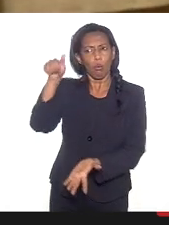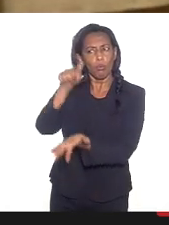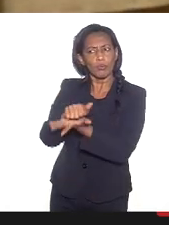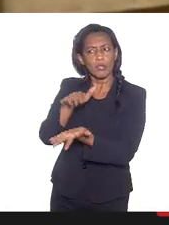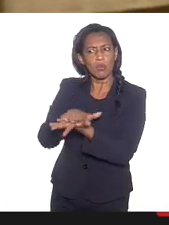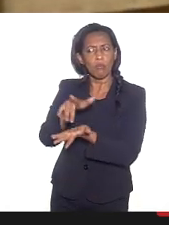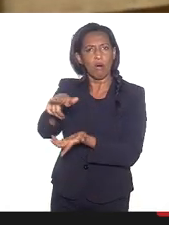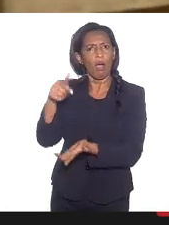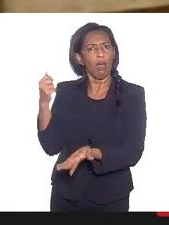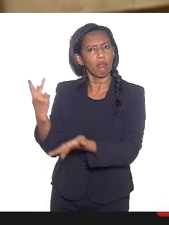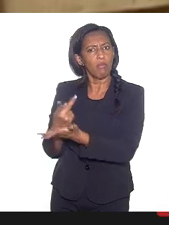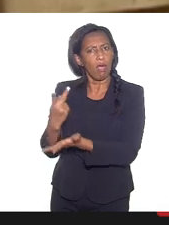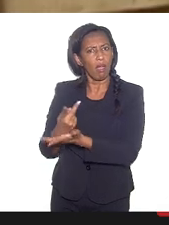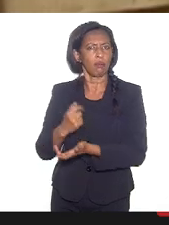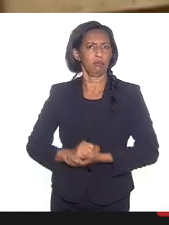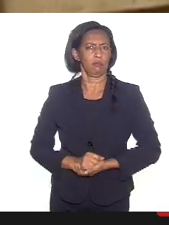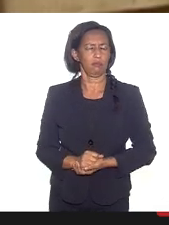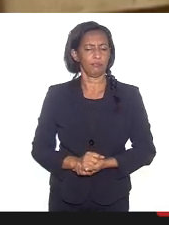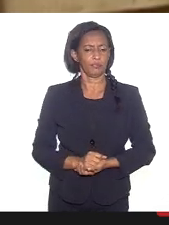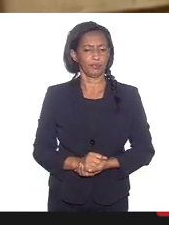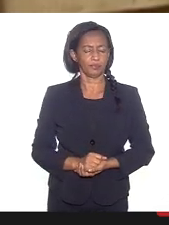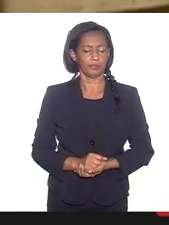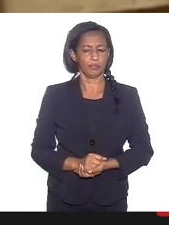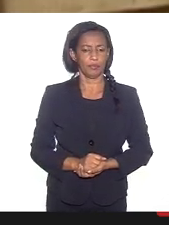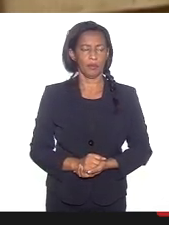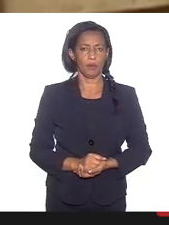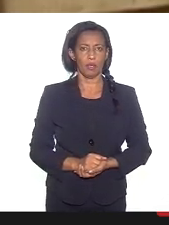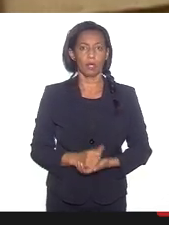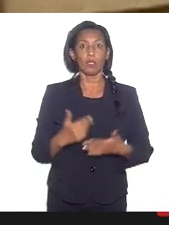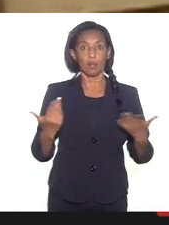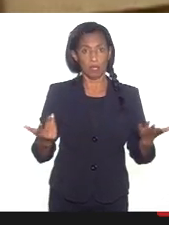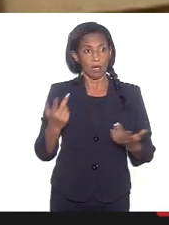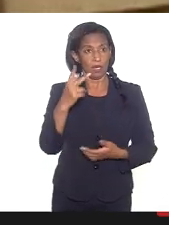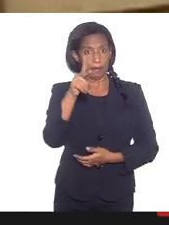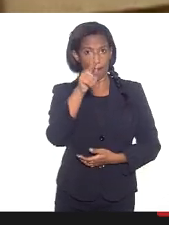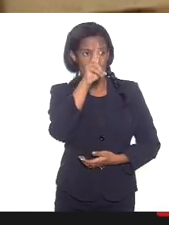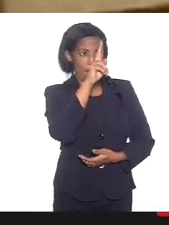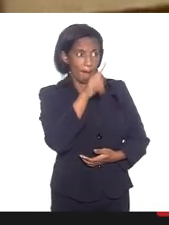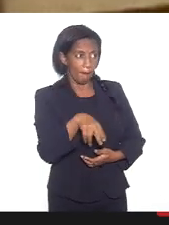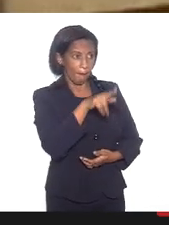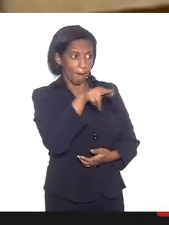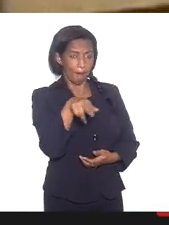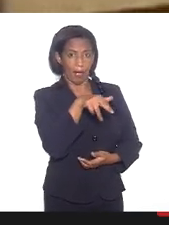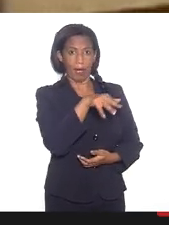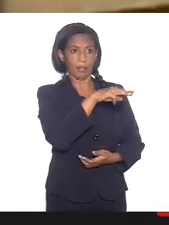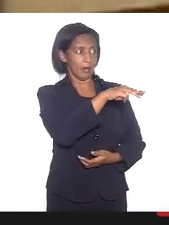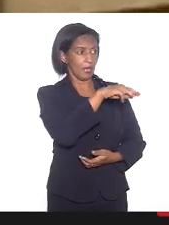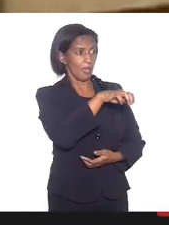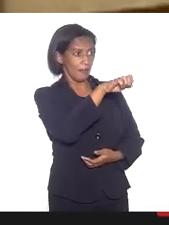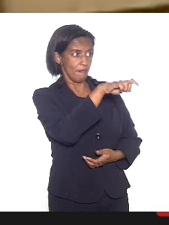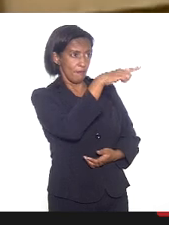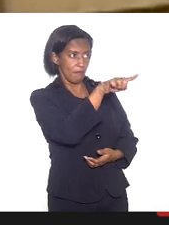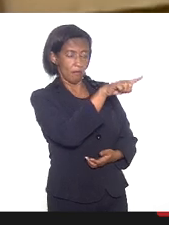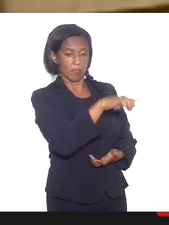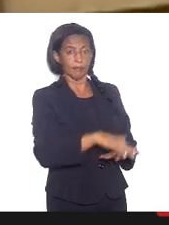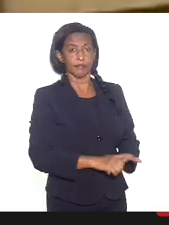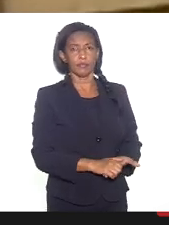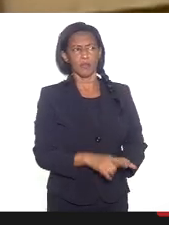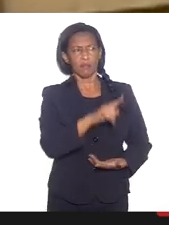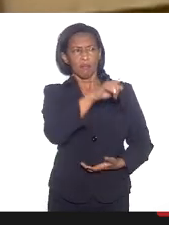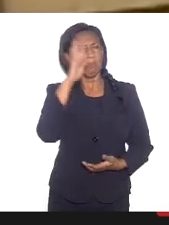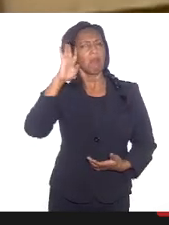Outra coisa que eu disse aqui, o padre Vitor e mãe Nilson, que são nossas convidadas de hoje, você